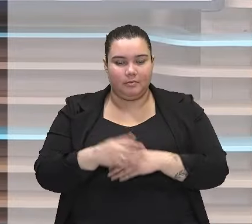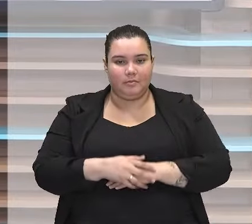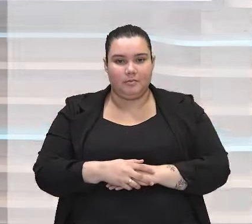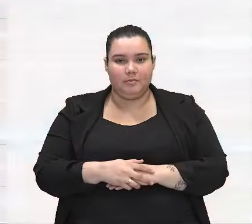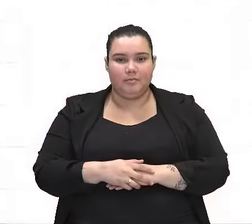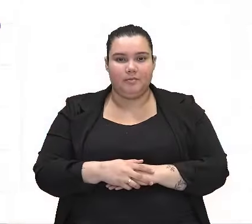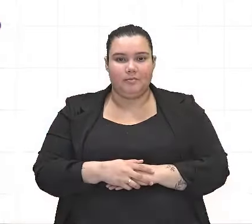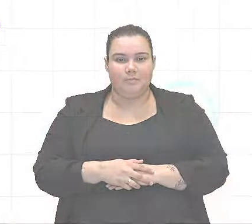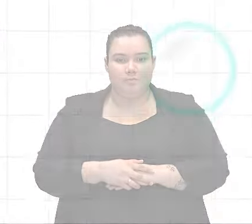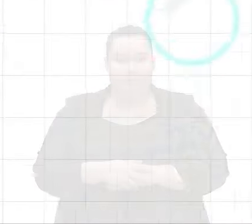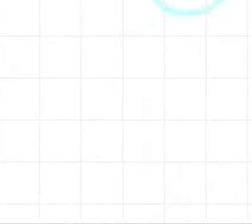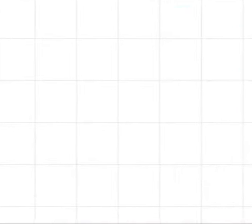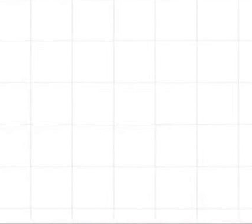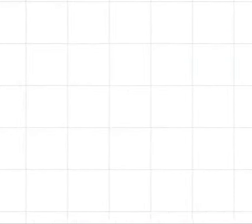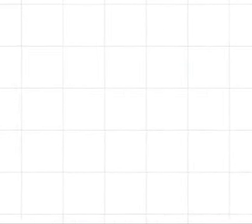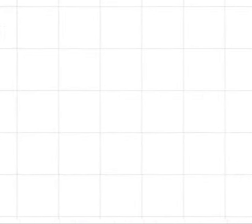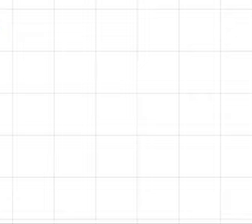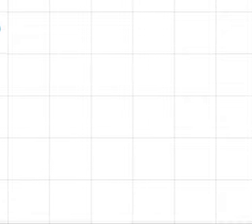aula aqui.